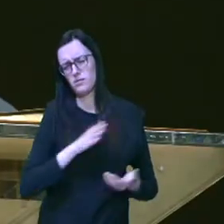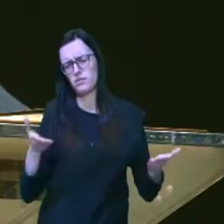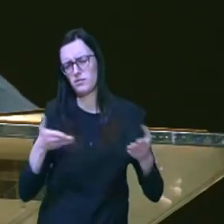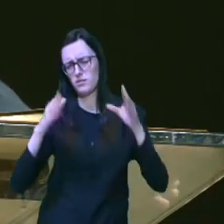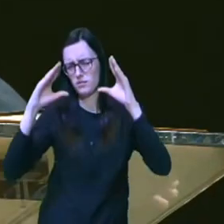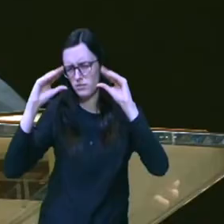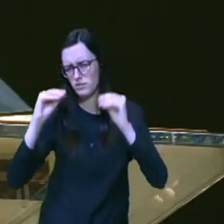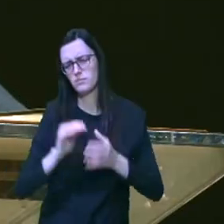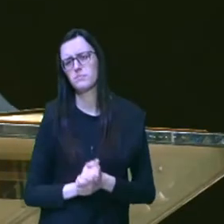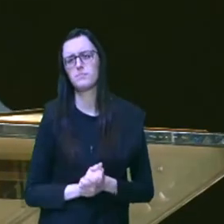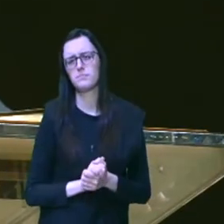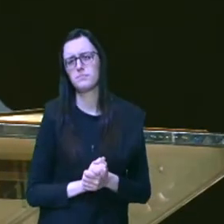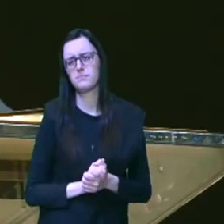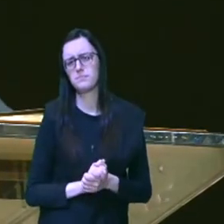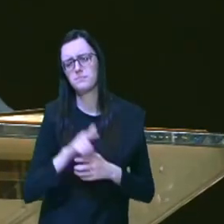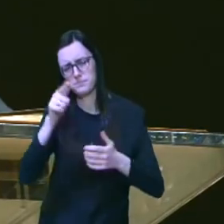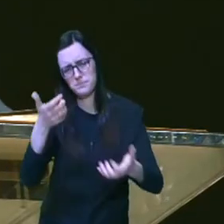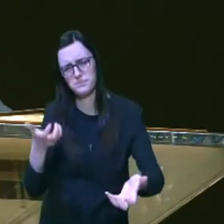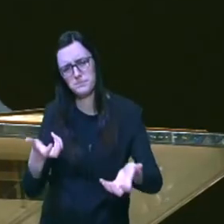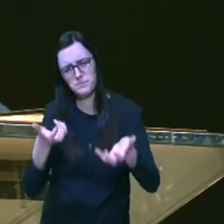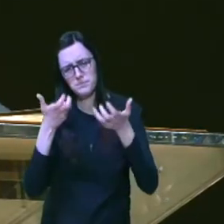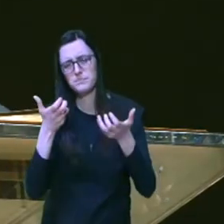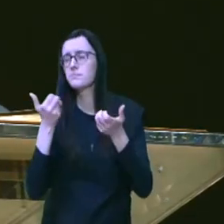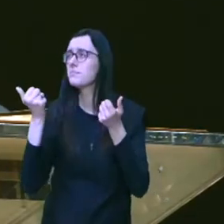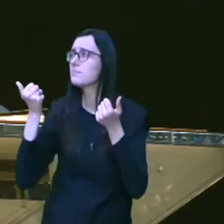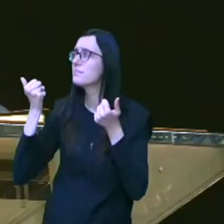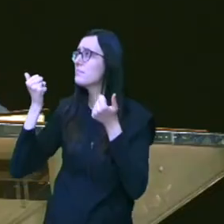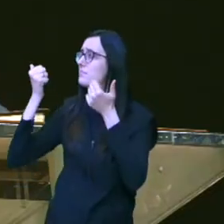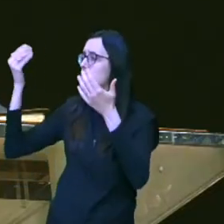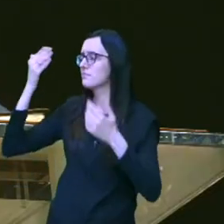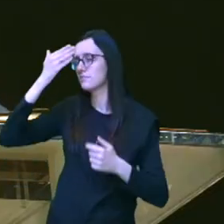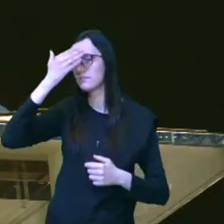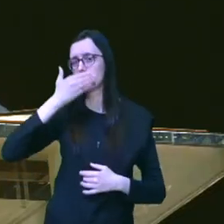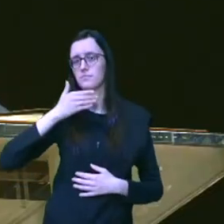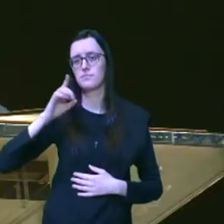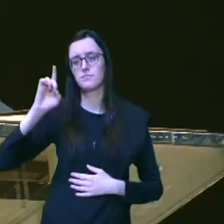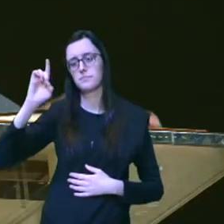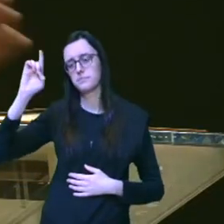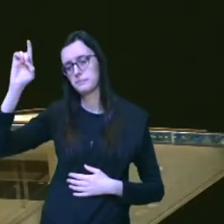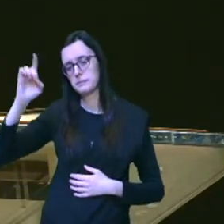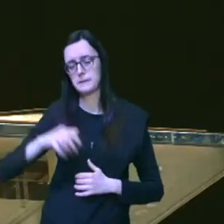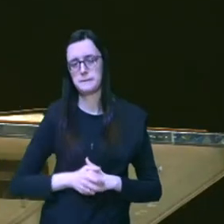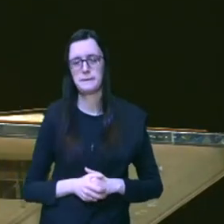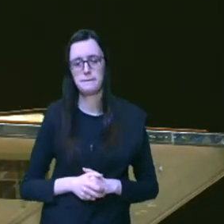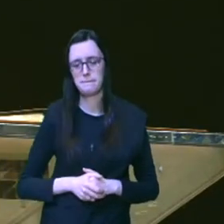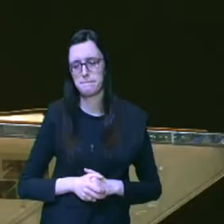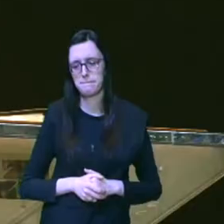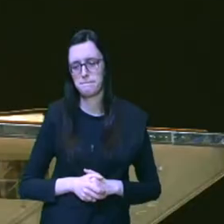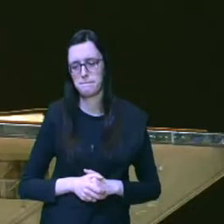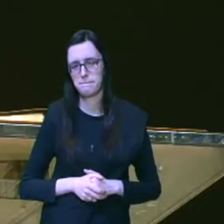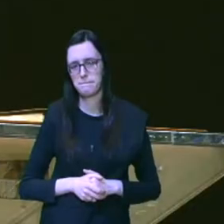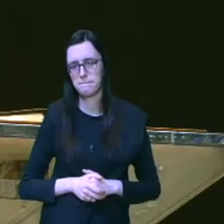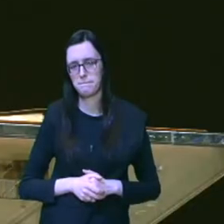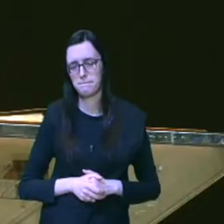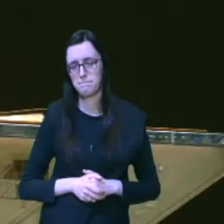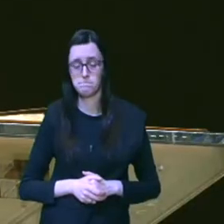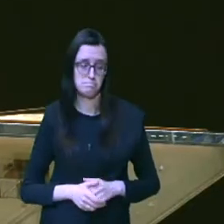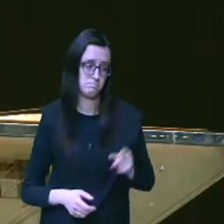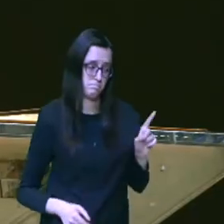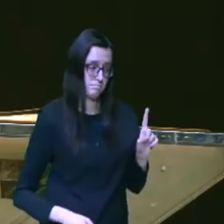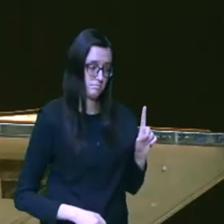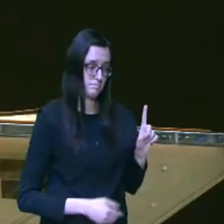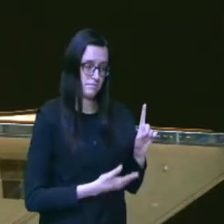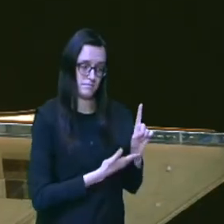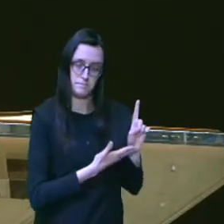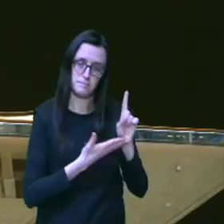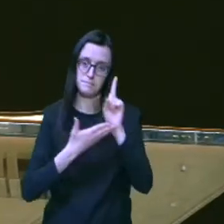noite e você quer entregar colocar diante do altar do Senhor seja um cônjuge seja